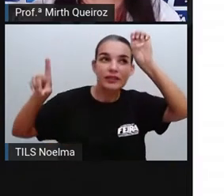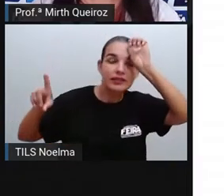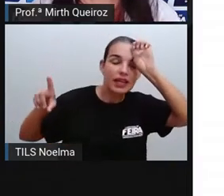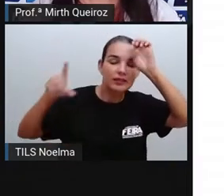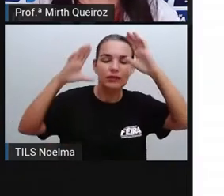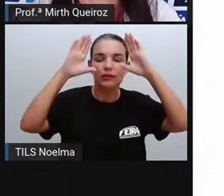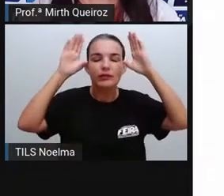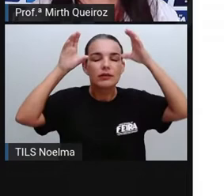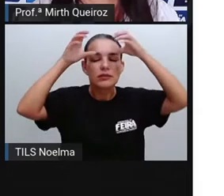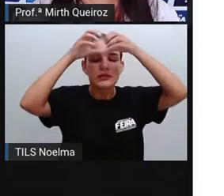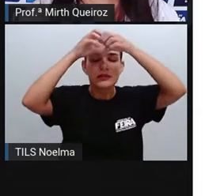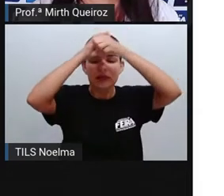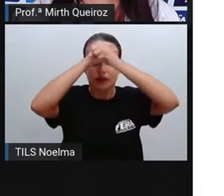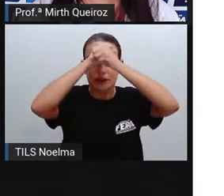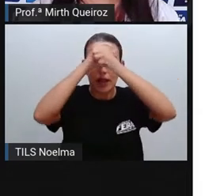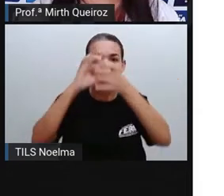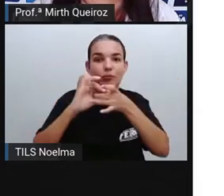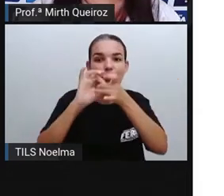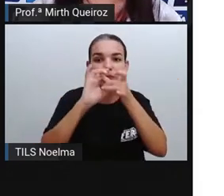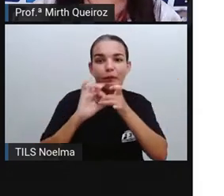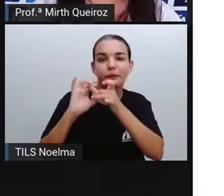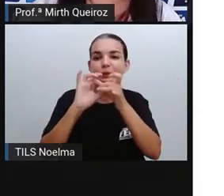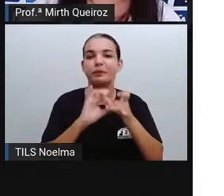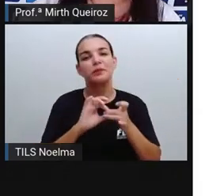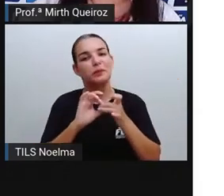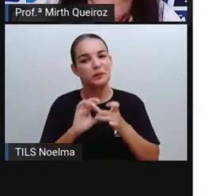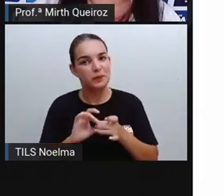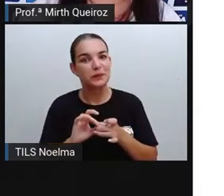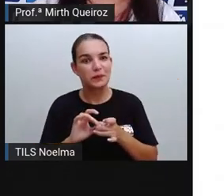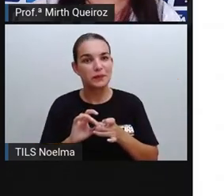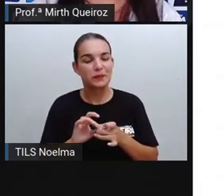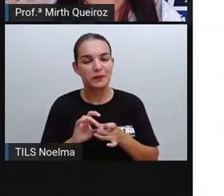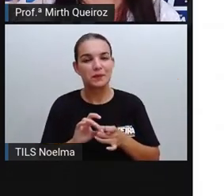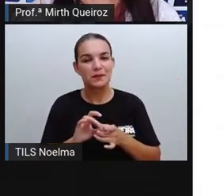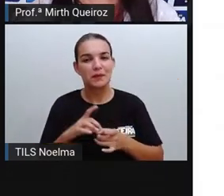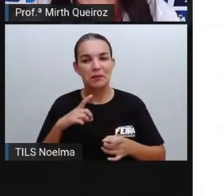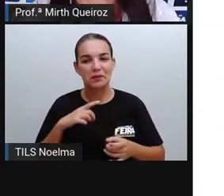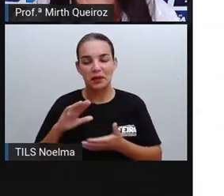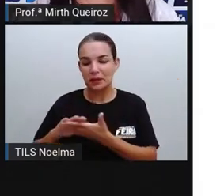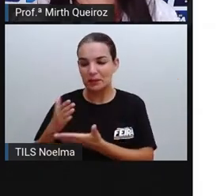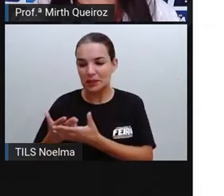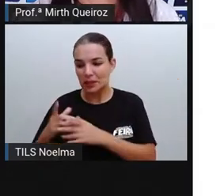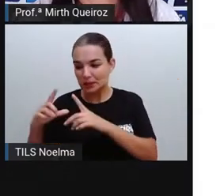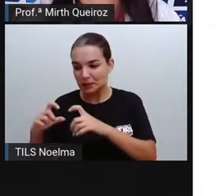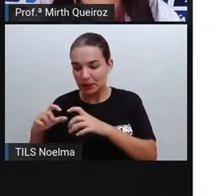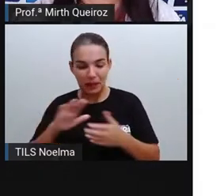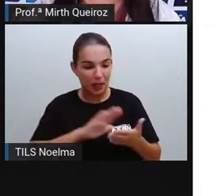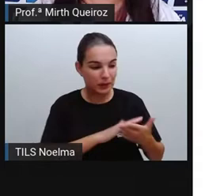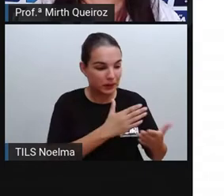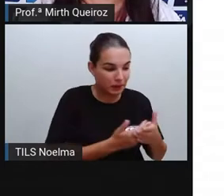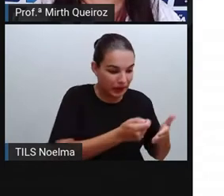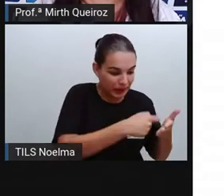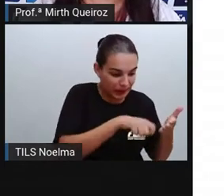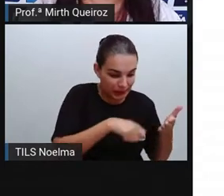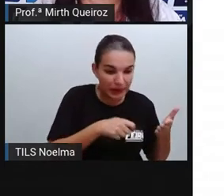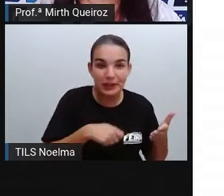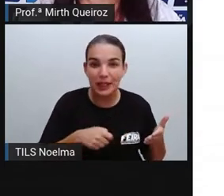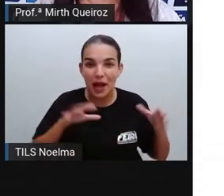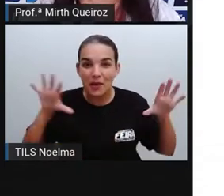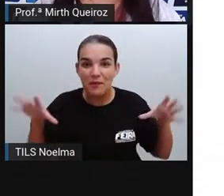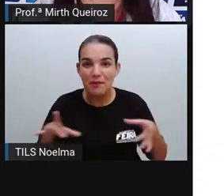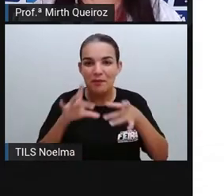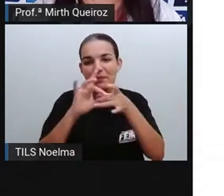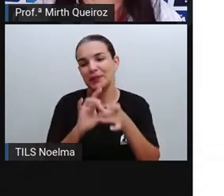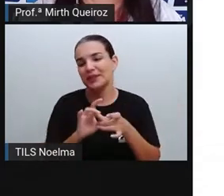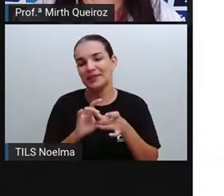quanto o lado esquerdo, onde uma vai interpretar as imagens e a outra parte do nosso cérebro vai interpretar o quê?